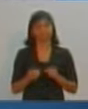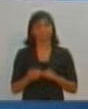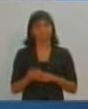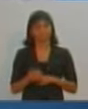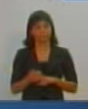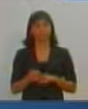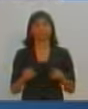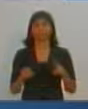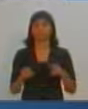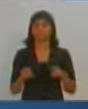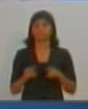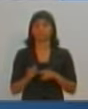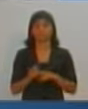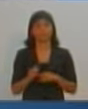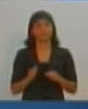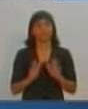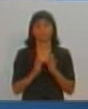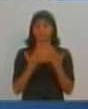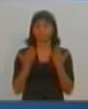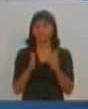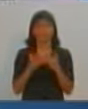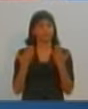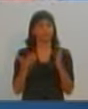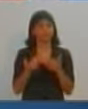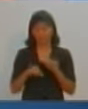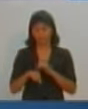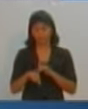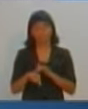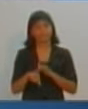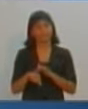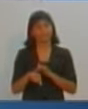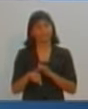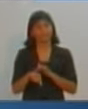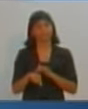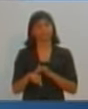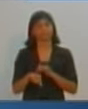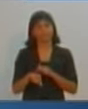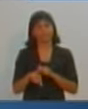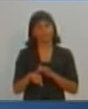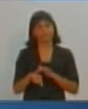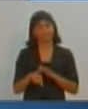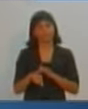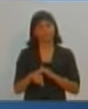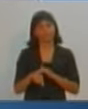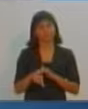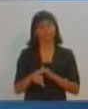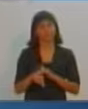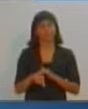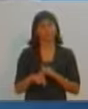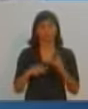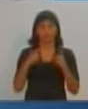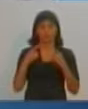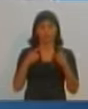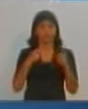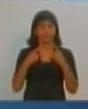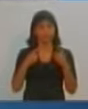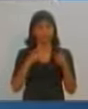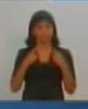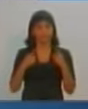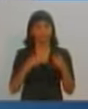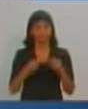chegar lá passando mal, sempre é o mais pobre. Sempre é o cara da periferia. E eu quero, com negociação, com conversa, com política,